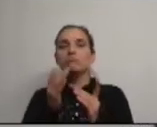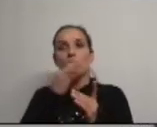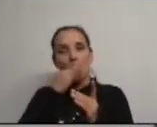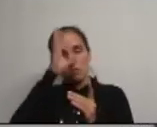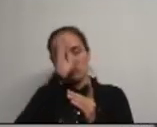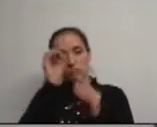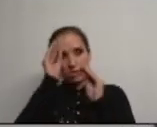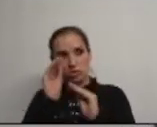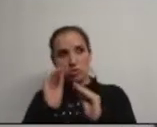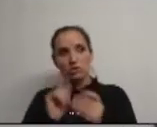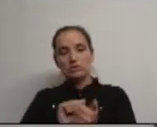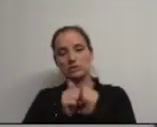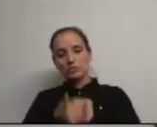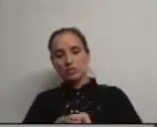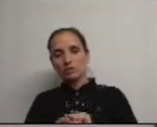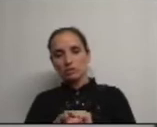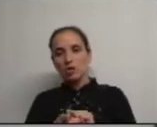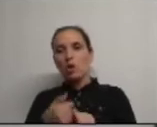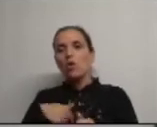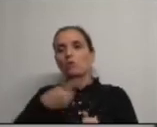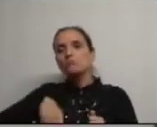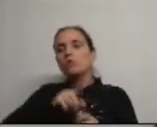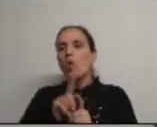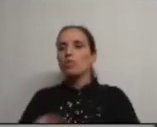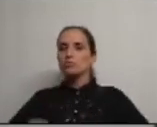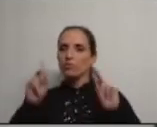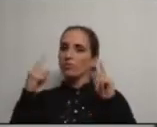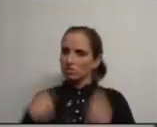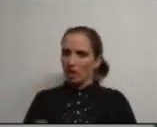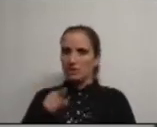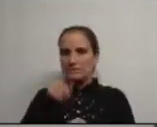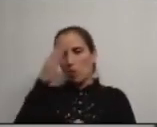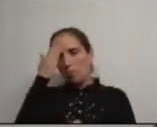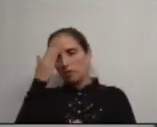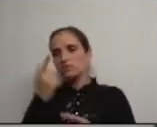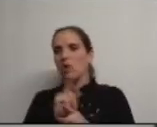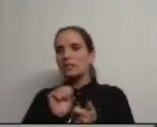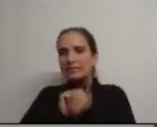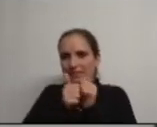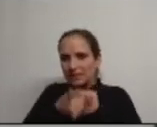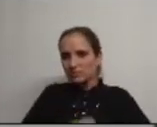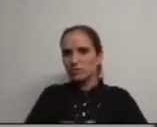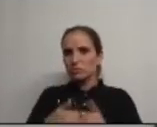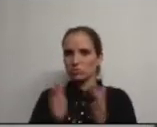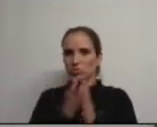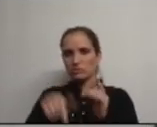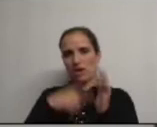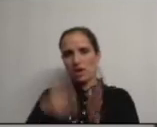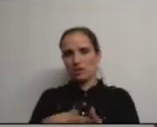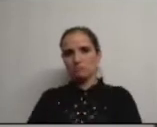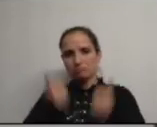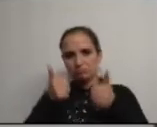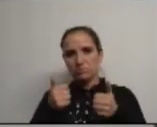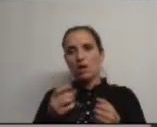Ministro da Educação de transferir competências, estamos disponíveis para que essas competências sejam transferidas para o Conselho. E aqui,